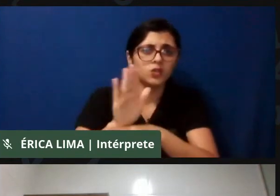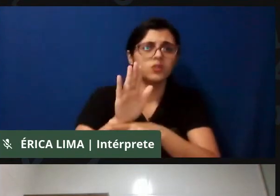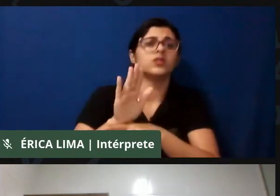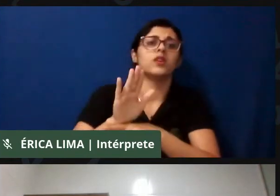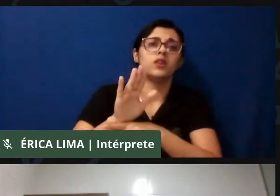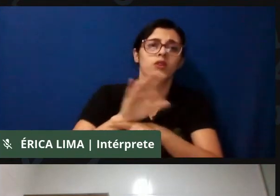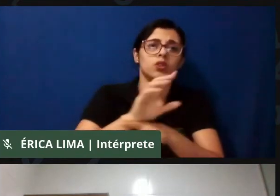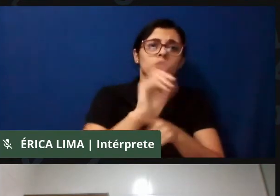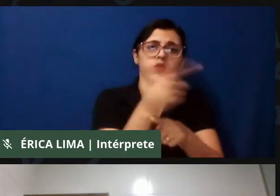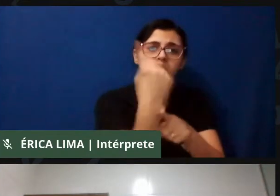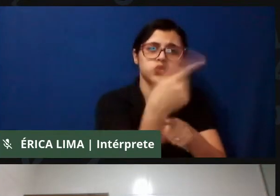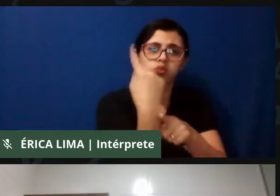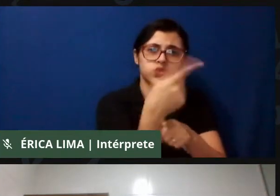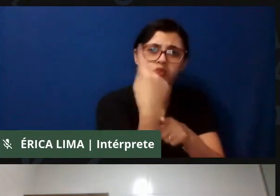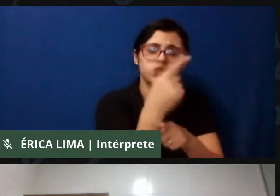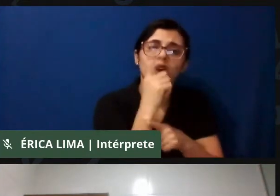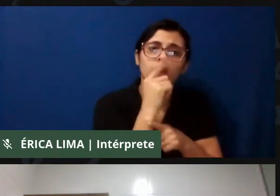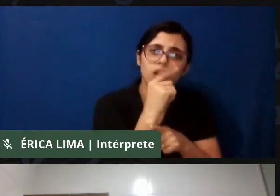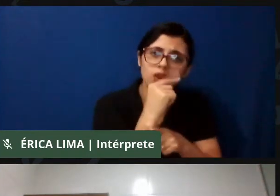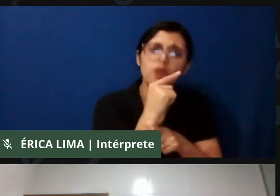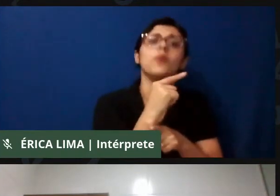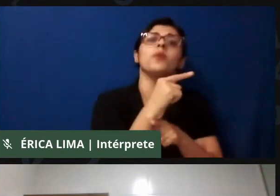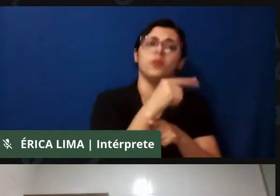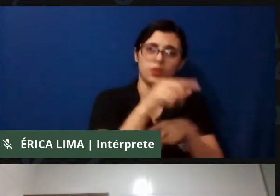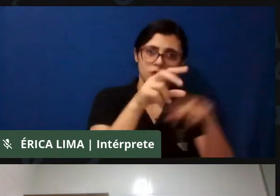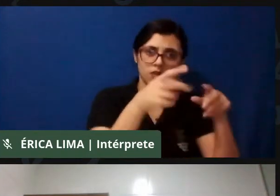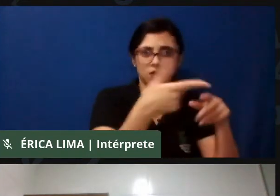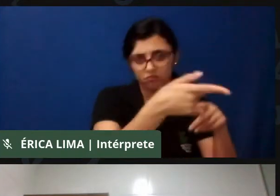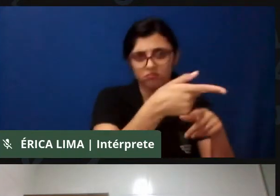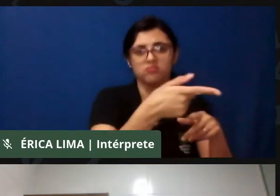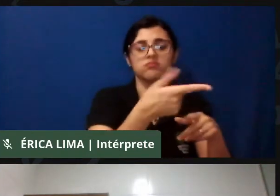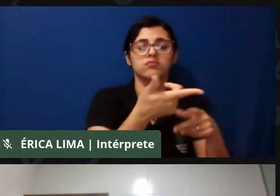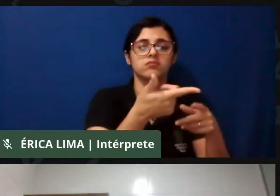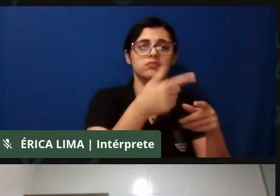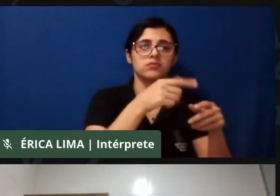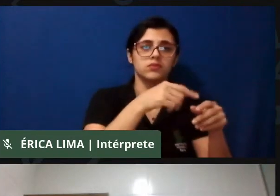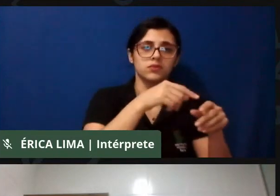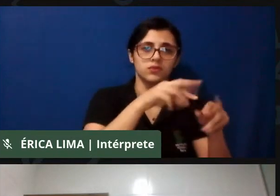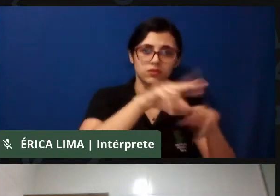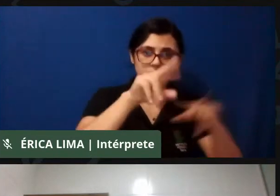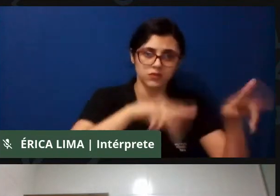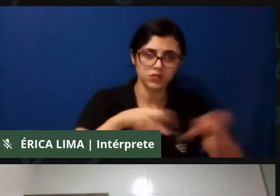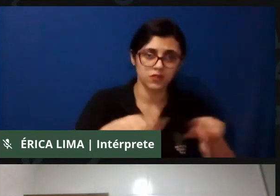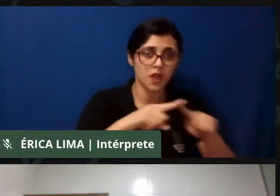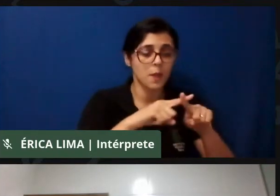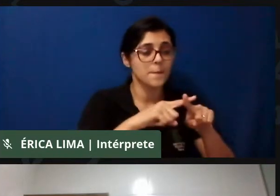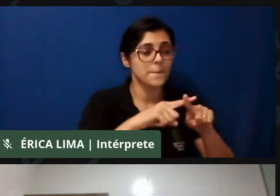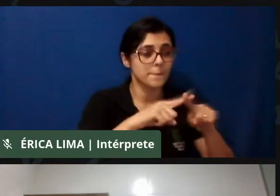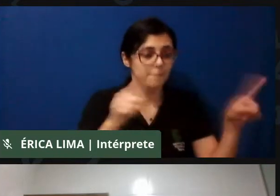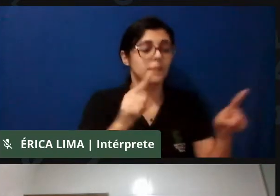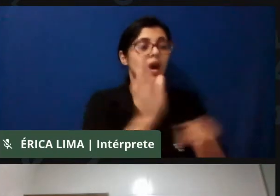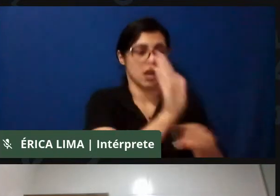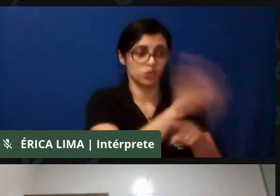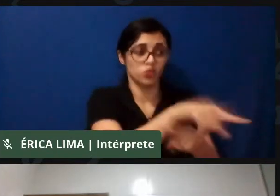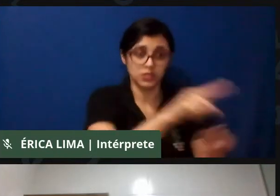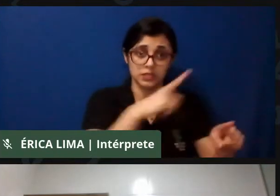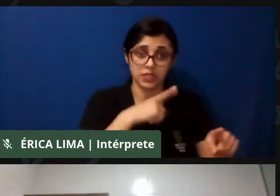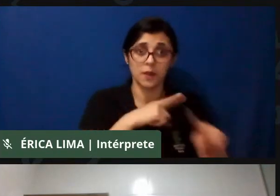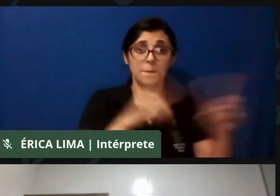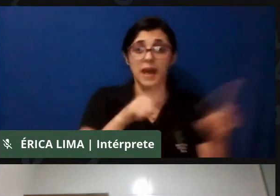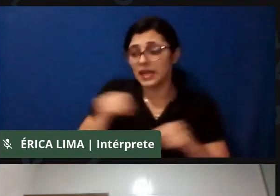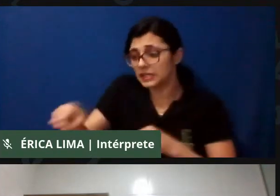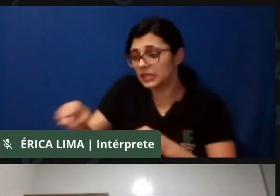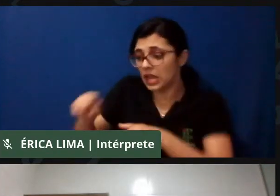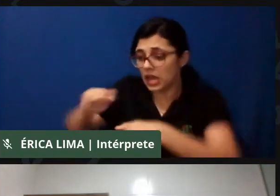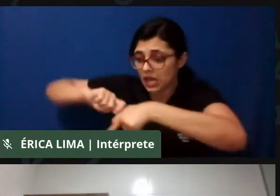mas, é, deixam comunidades quilombolas que estão a 9, 10 quilômetros do rio, sem acesso a essa água